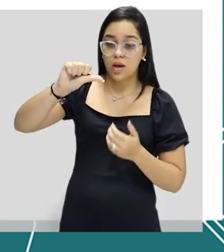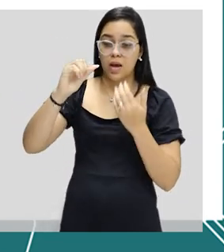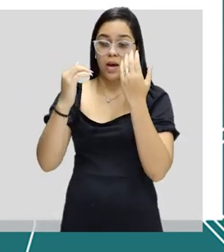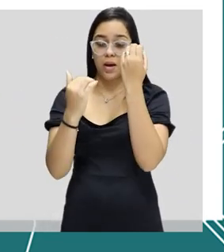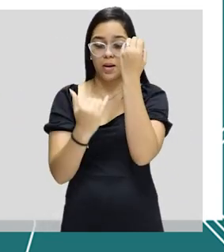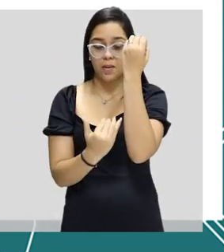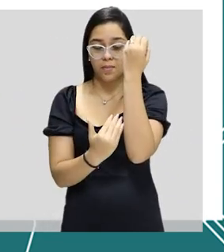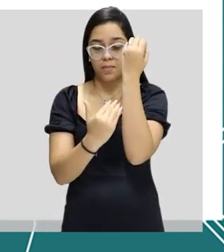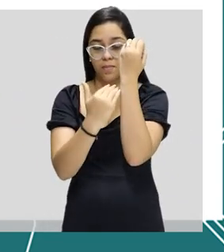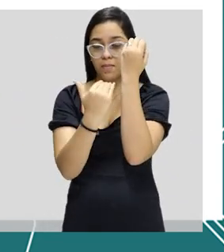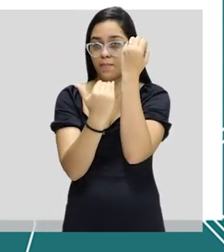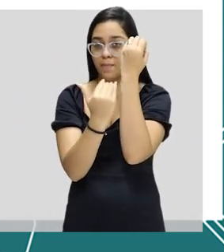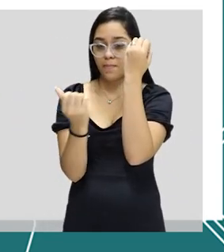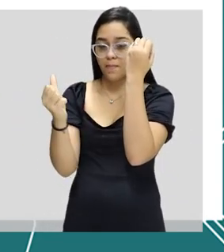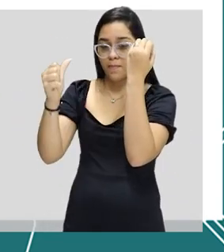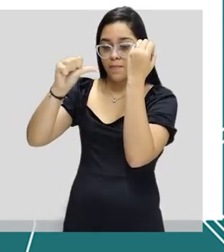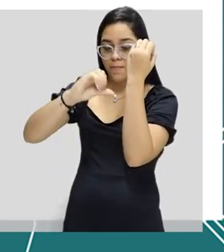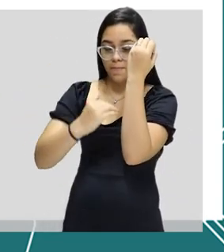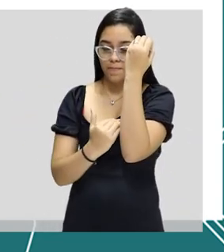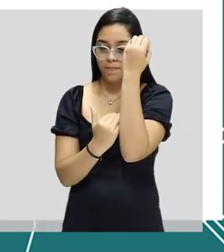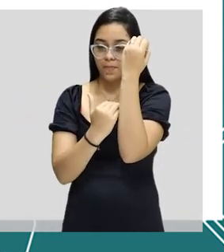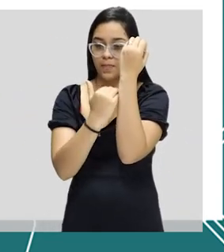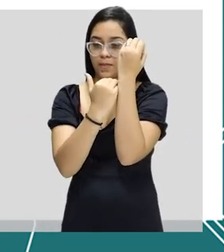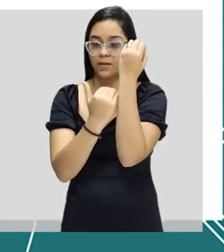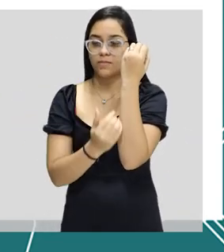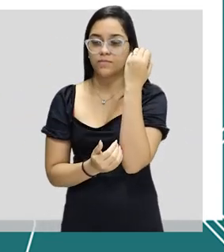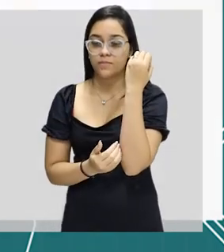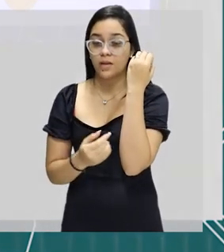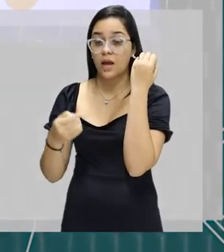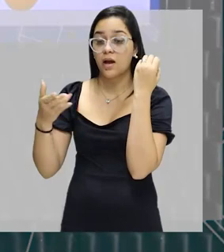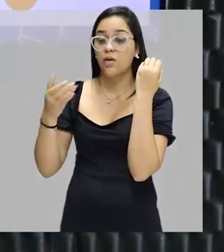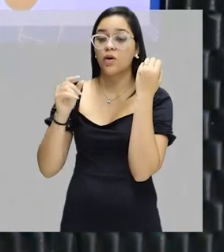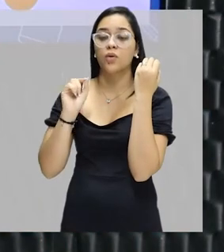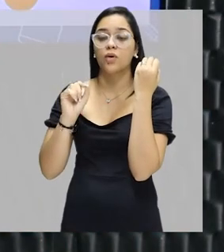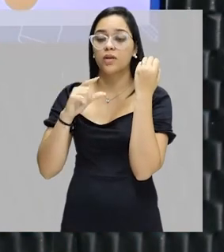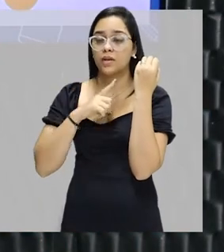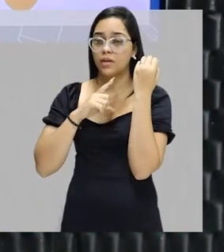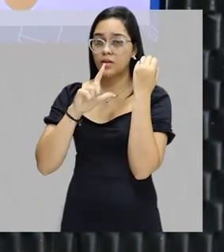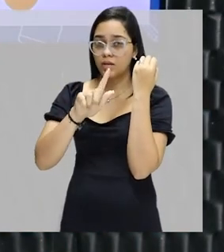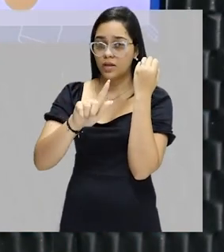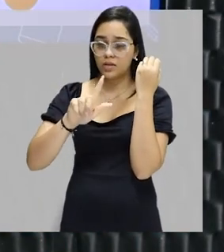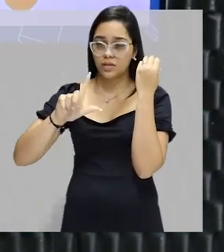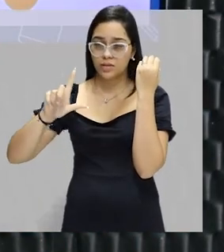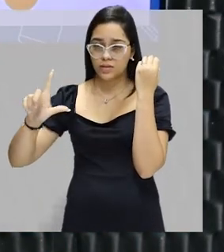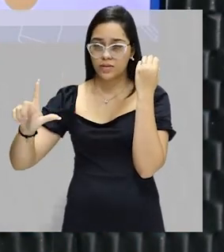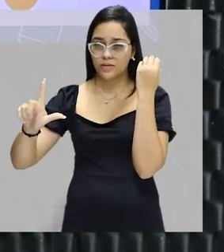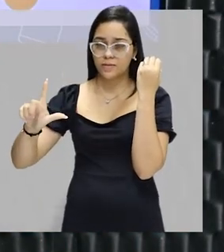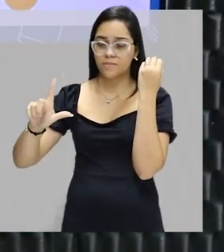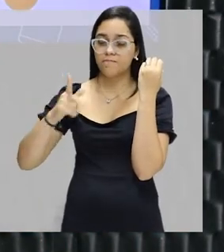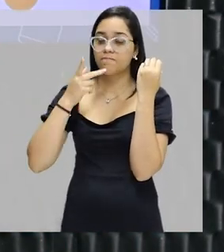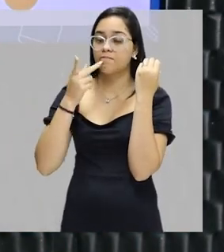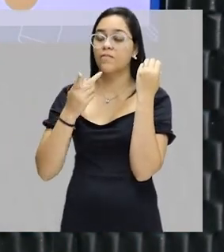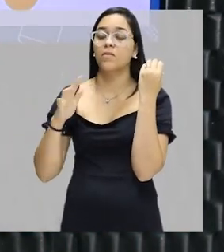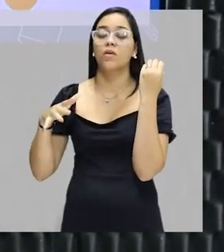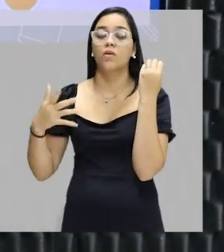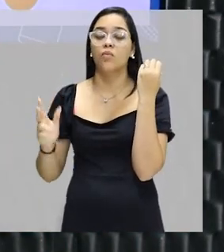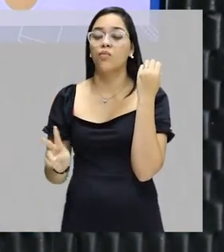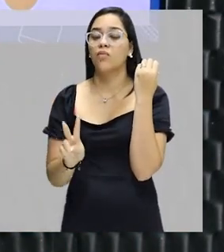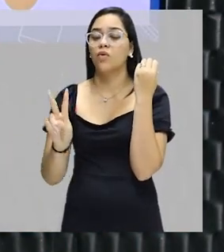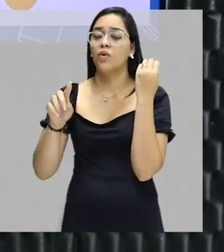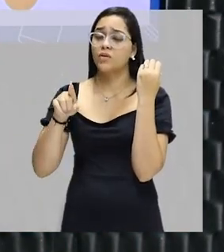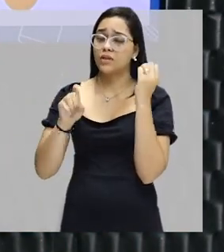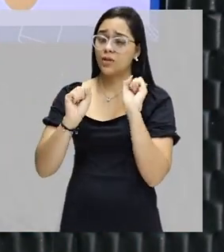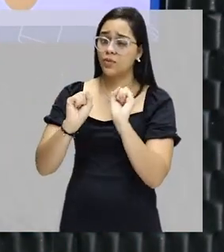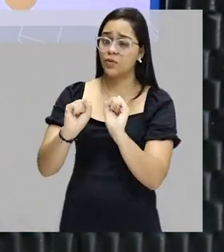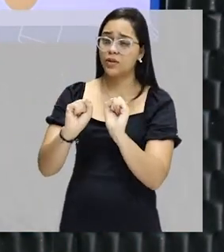a marca do gargalo. Ok? Determine a concentração da solução em gramas por litro. E aí, para